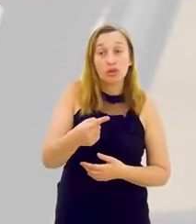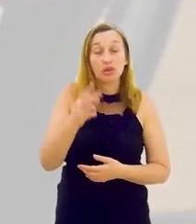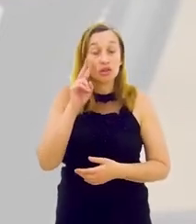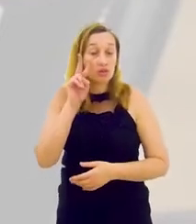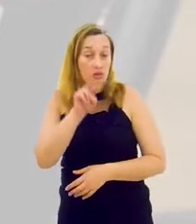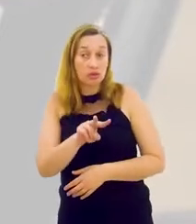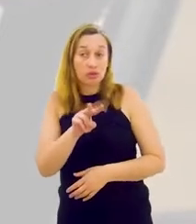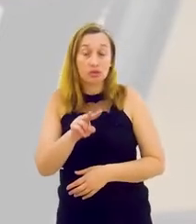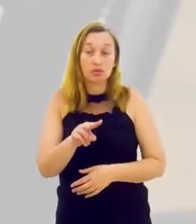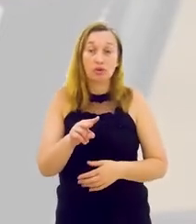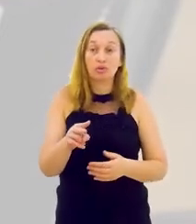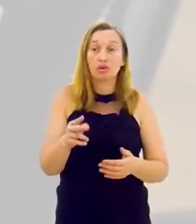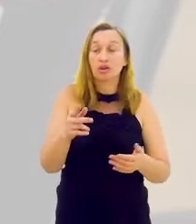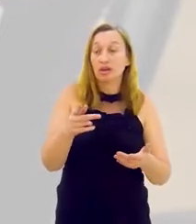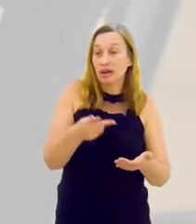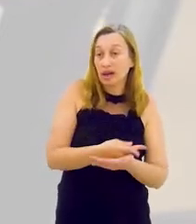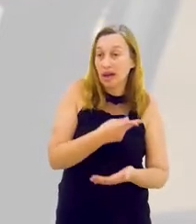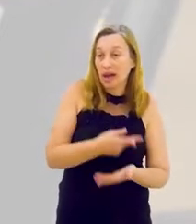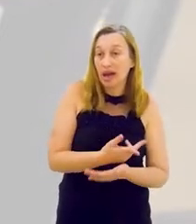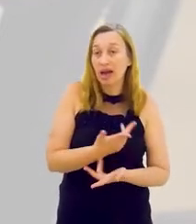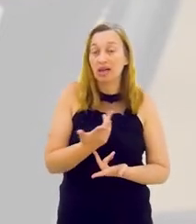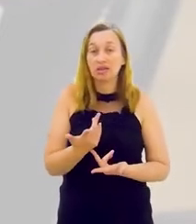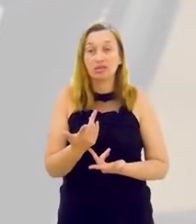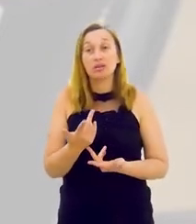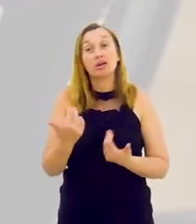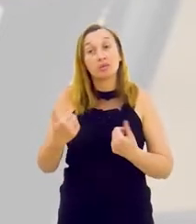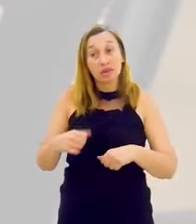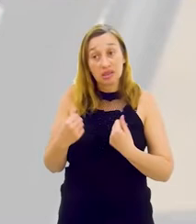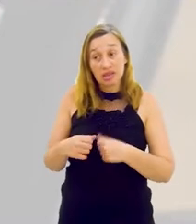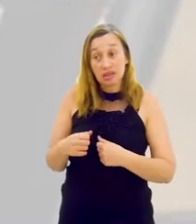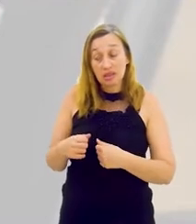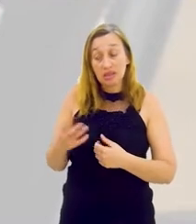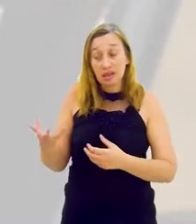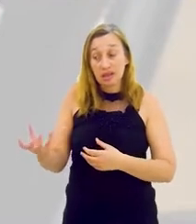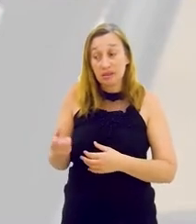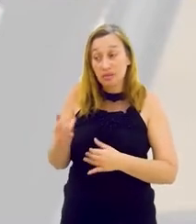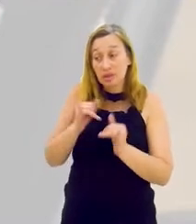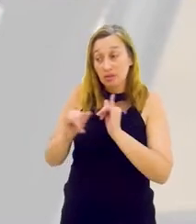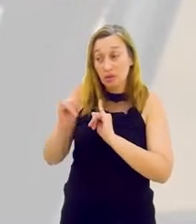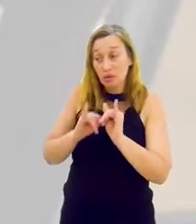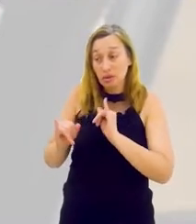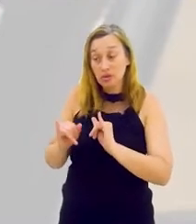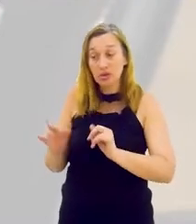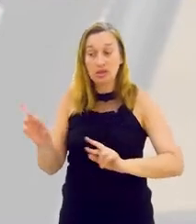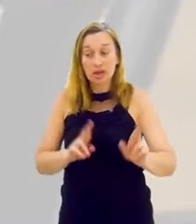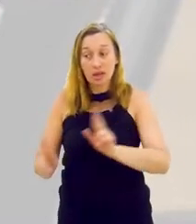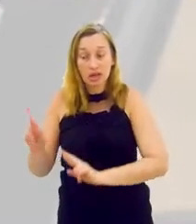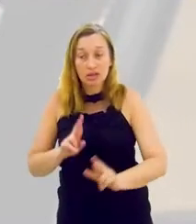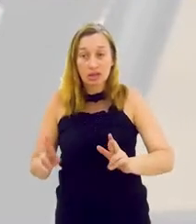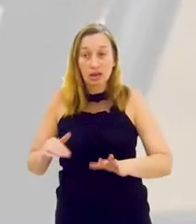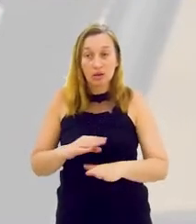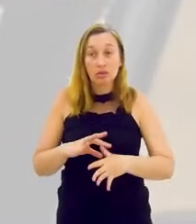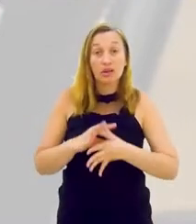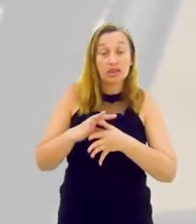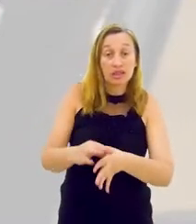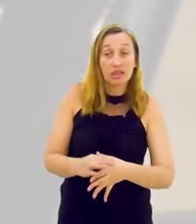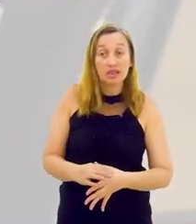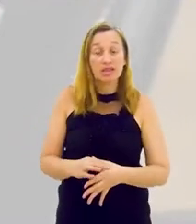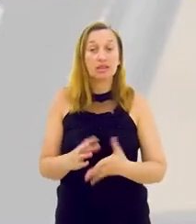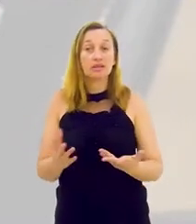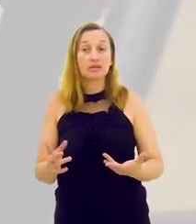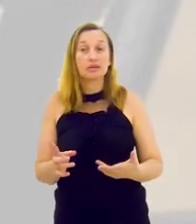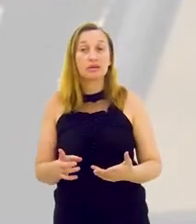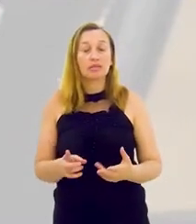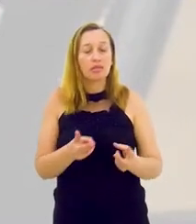negativa. Você também não pode tomar uma conclusão a partir só dessas informações. Você deve se relacionar e conversar com essas lideranças.